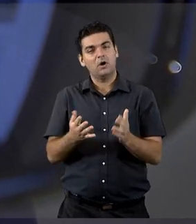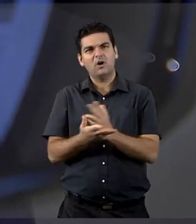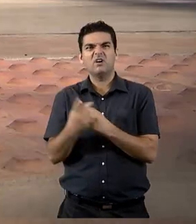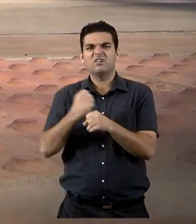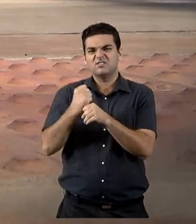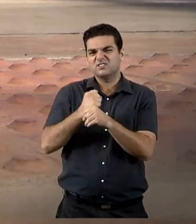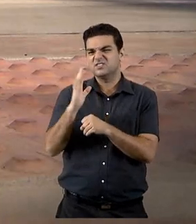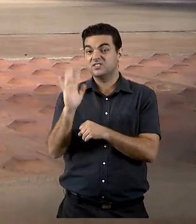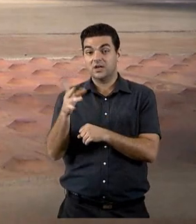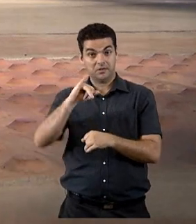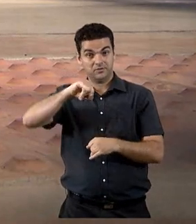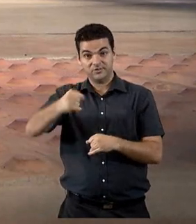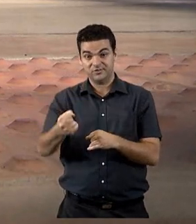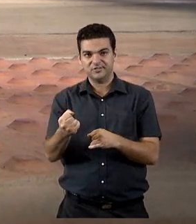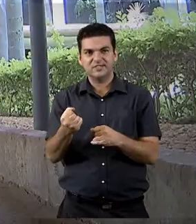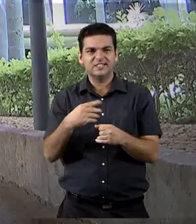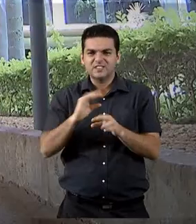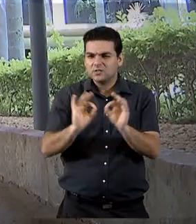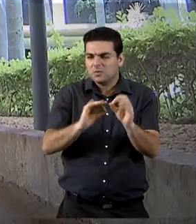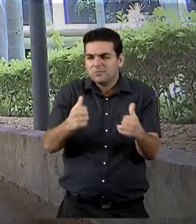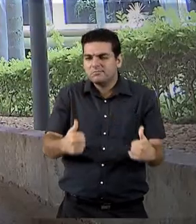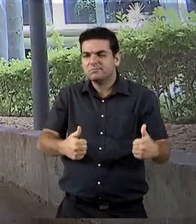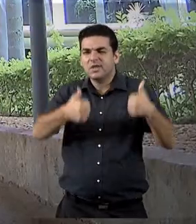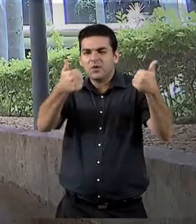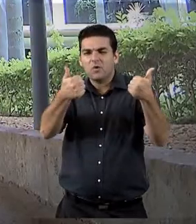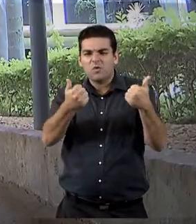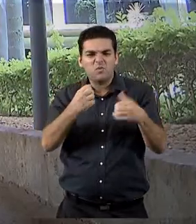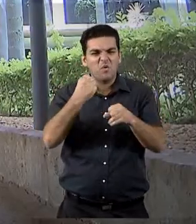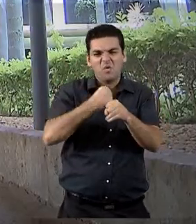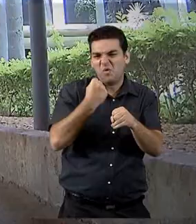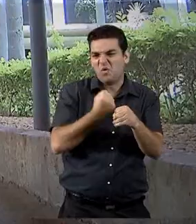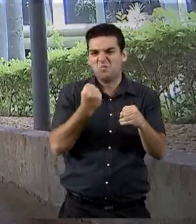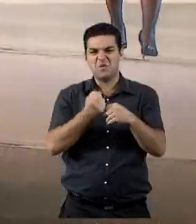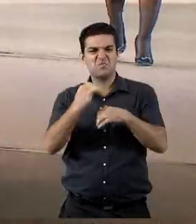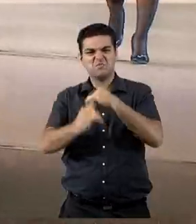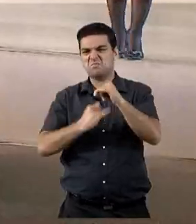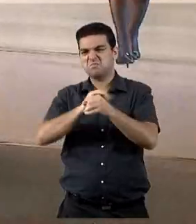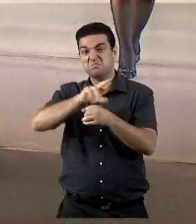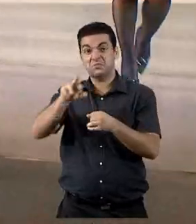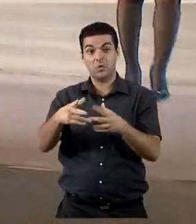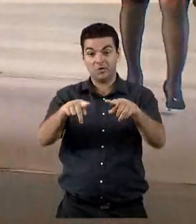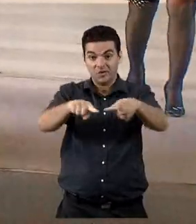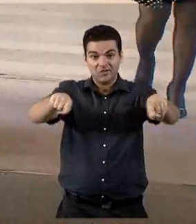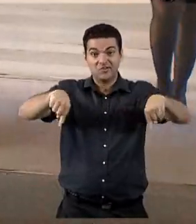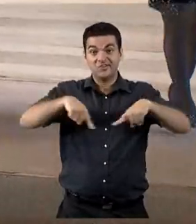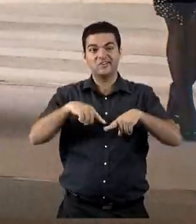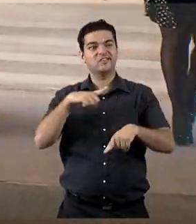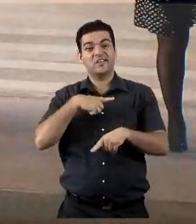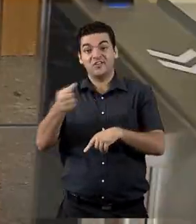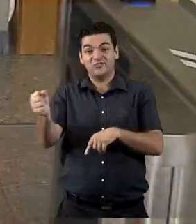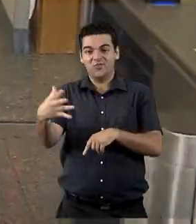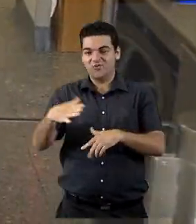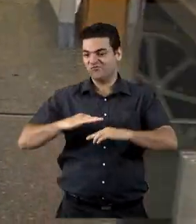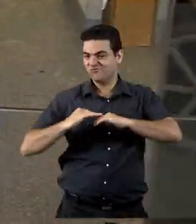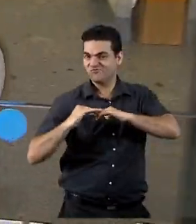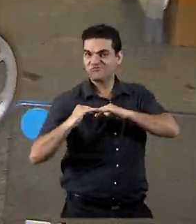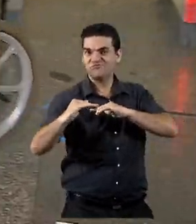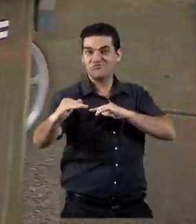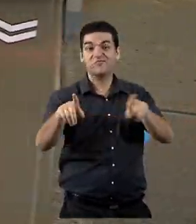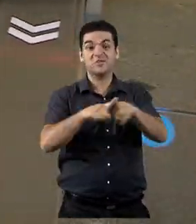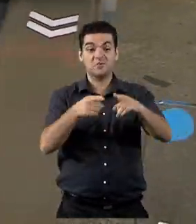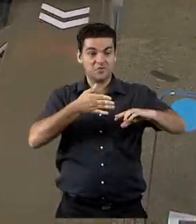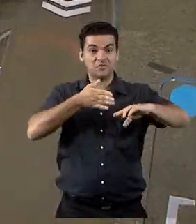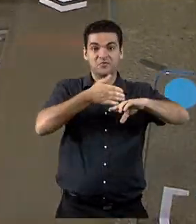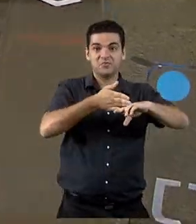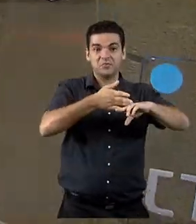de acessibilidade, o tribunal vem modernizando suas instalações. Neste ano, a Praça do Servidor ganhou um novo piso e as